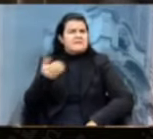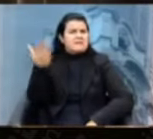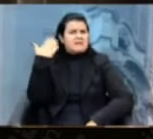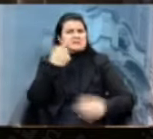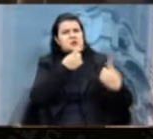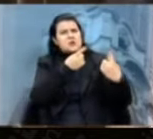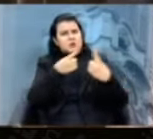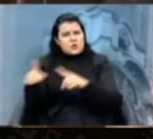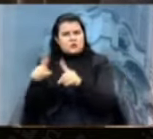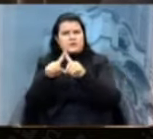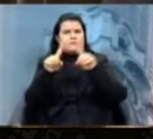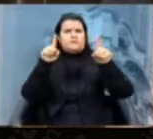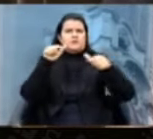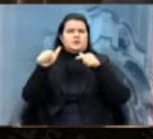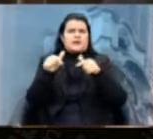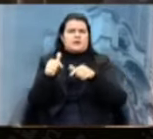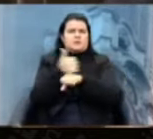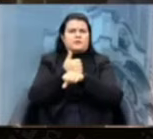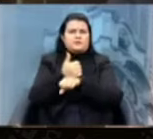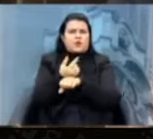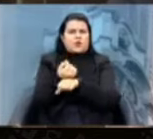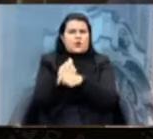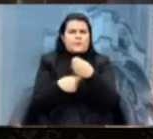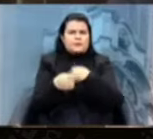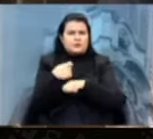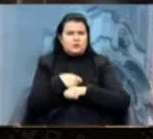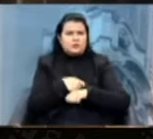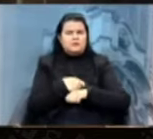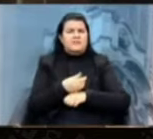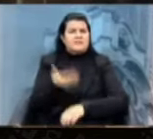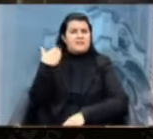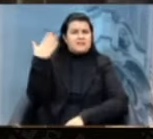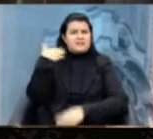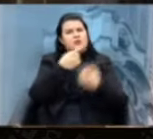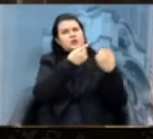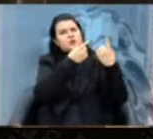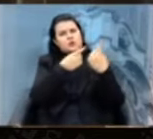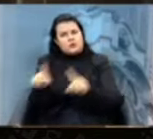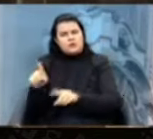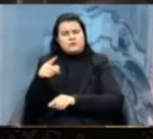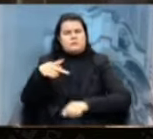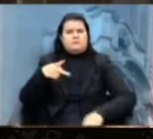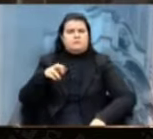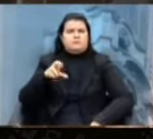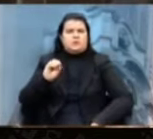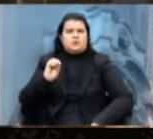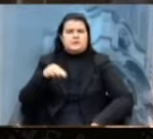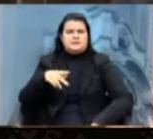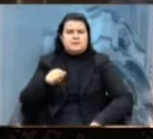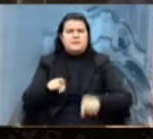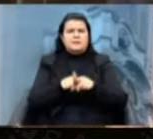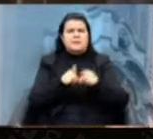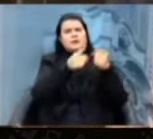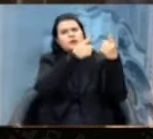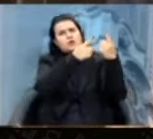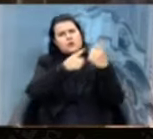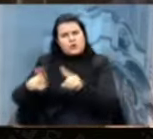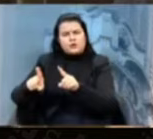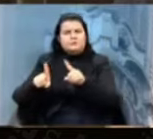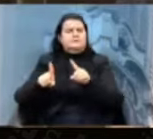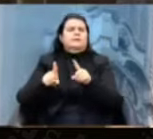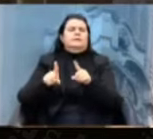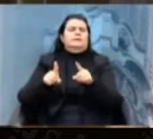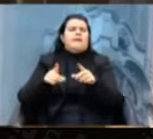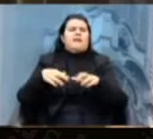que antes atacou a nossa Procepa, que também ataca a reforma da Previdência, que